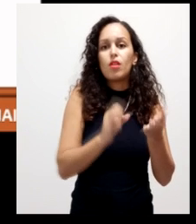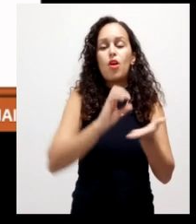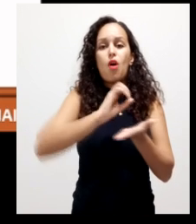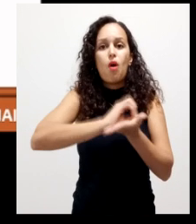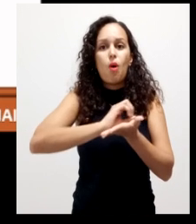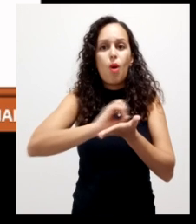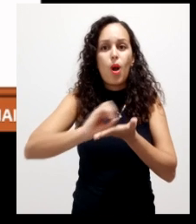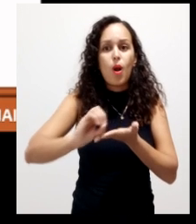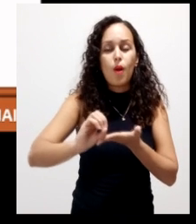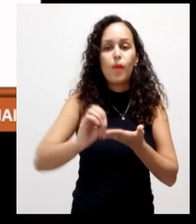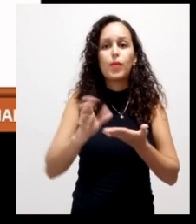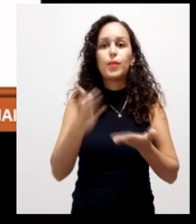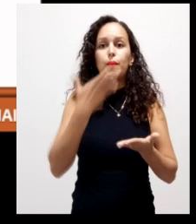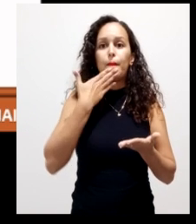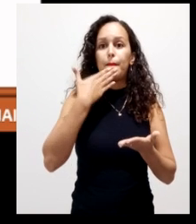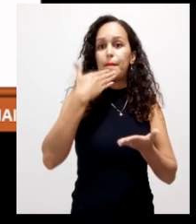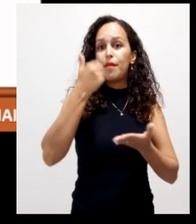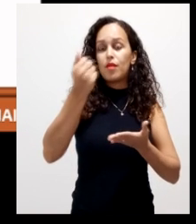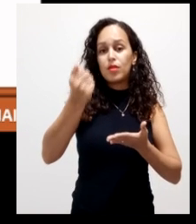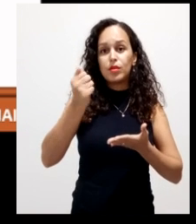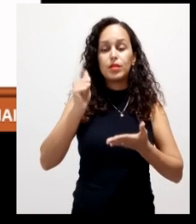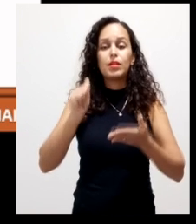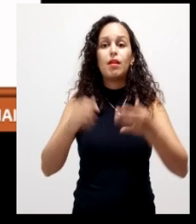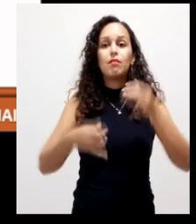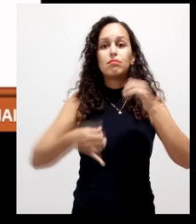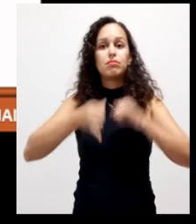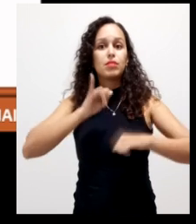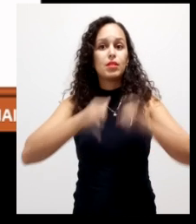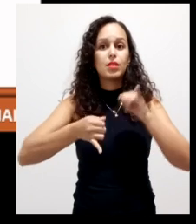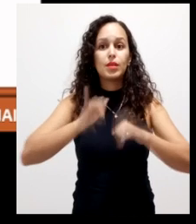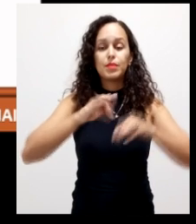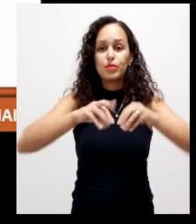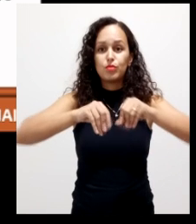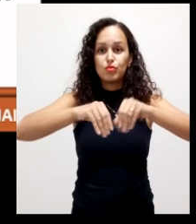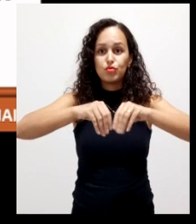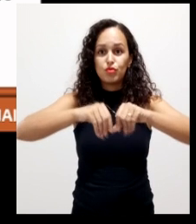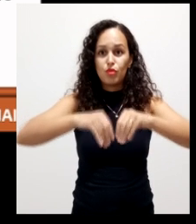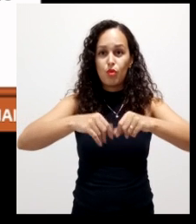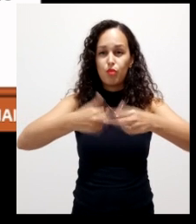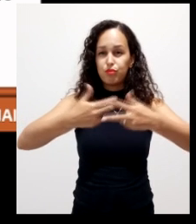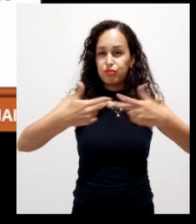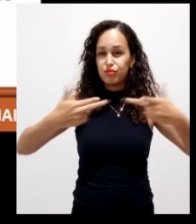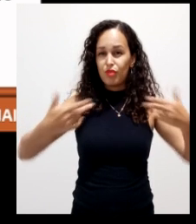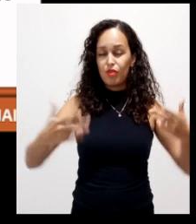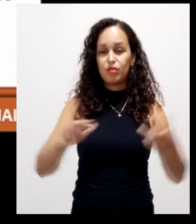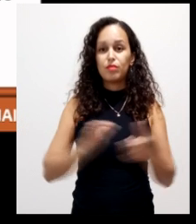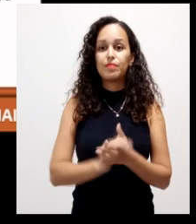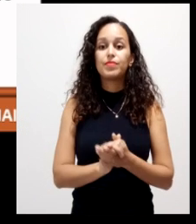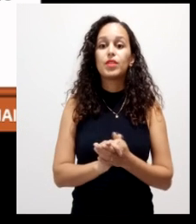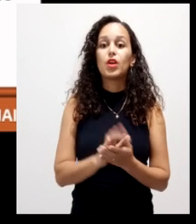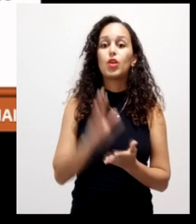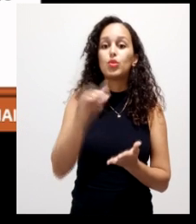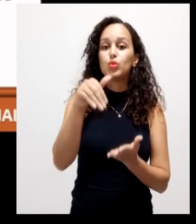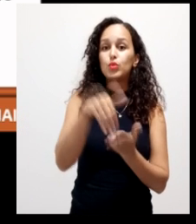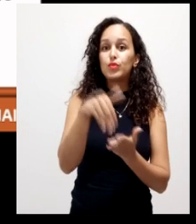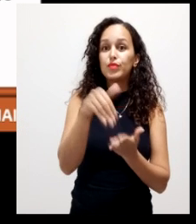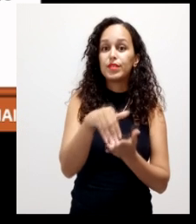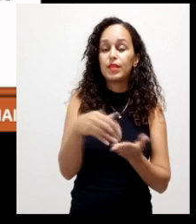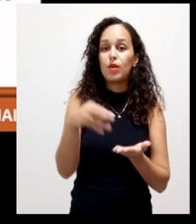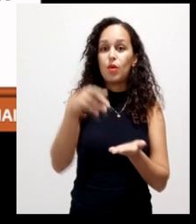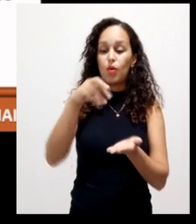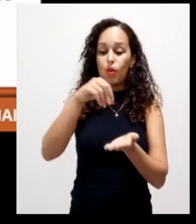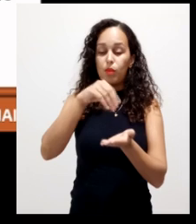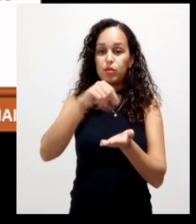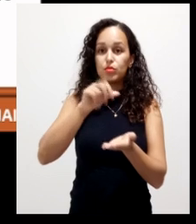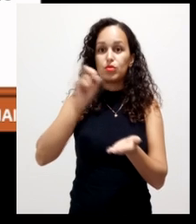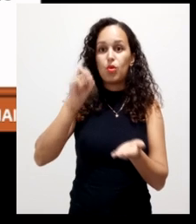orgânica proporcionando melhorias químicas físicas e biológicas do solo no final do processo esse composto ele deve estar